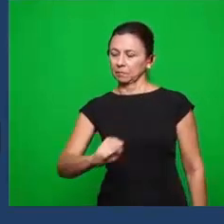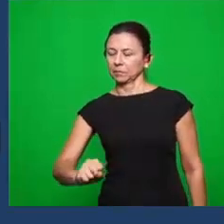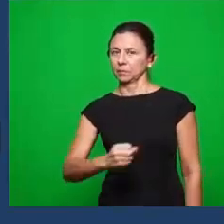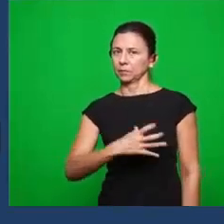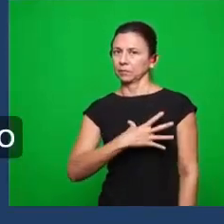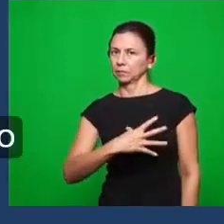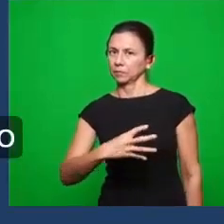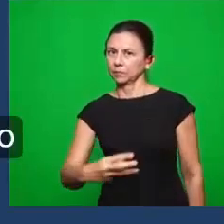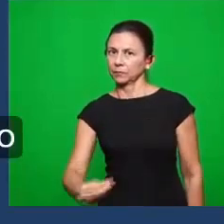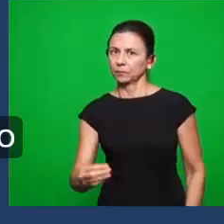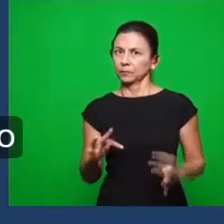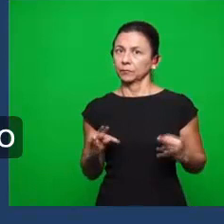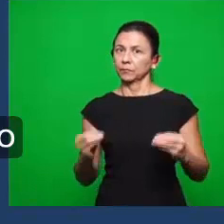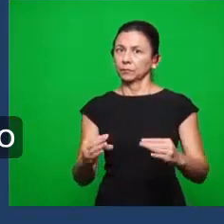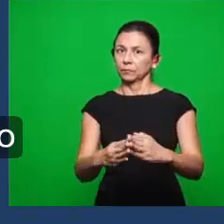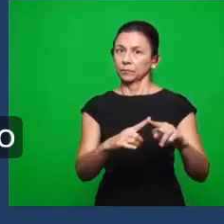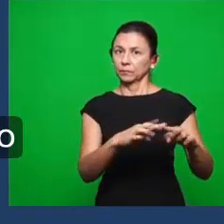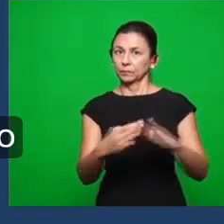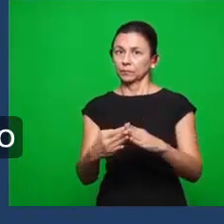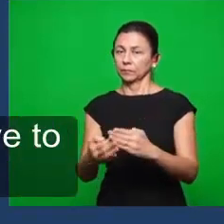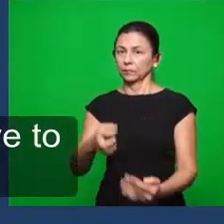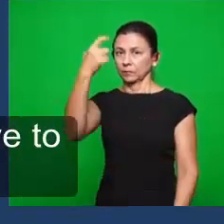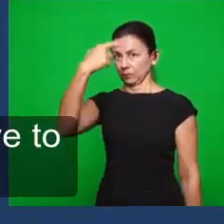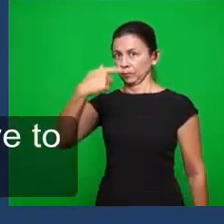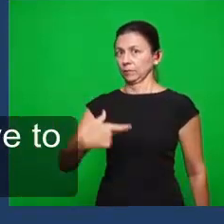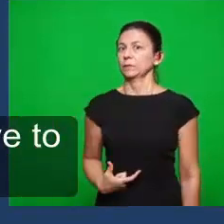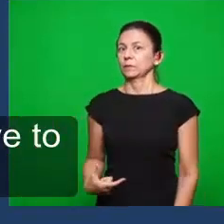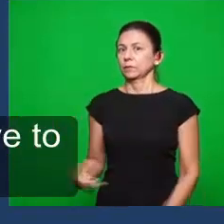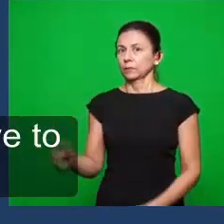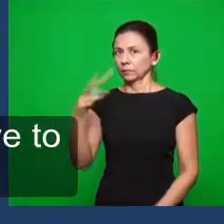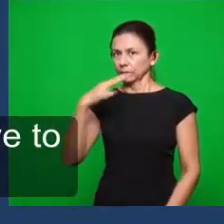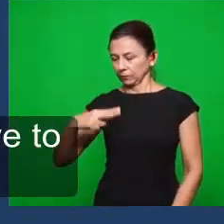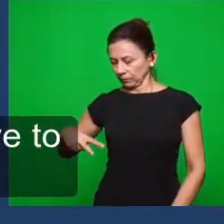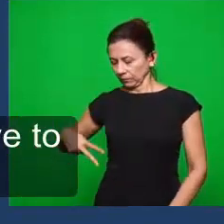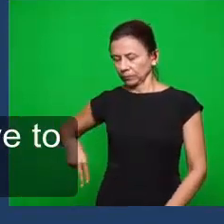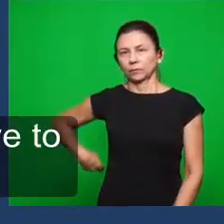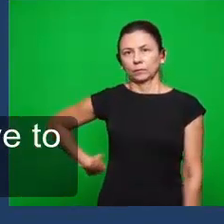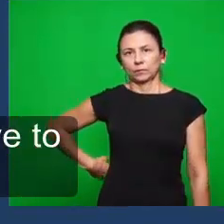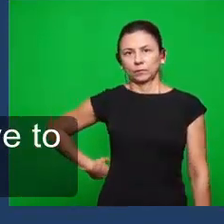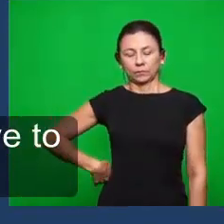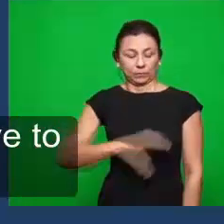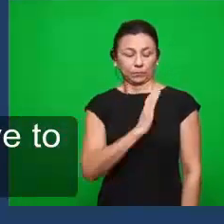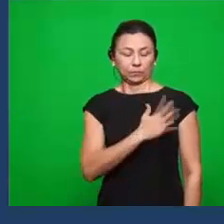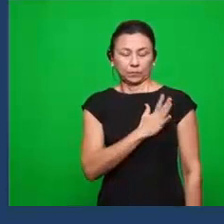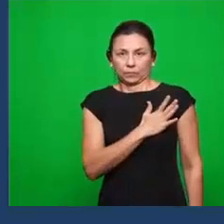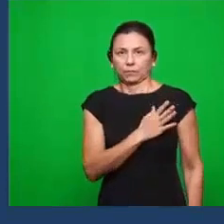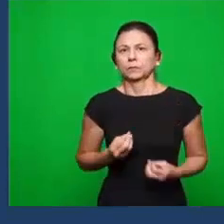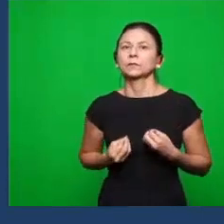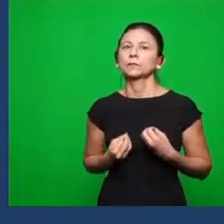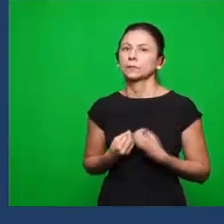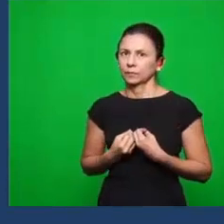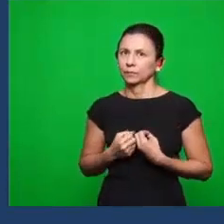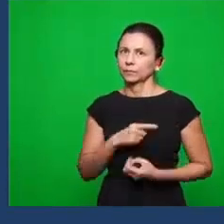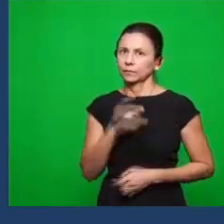a seus filhos, e todas as igrejas saberão que eu sou aquele que sonda os rins e os corações, e darei a cada um de vós